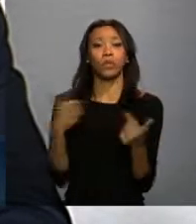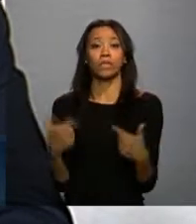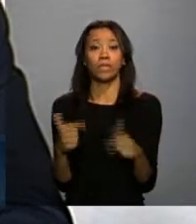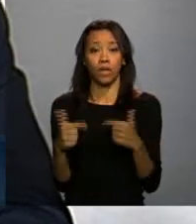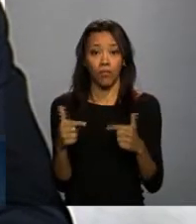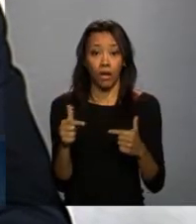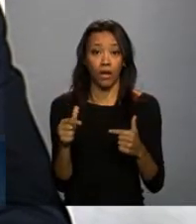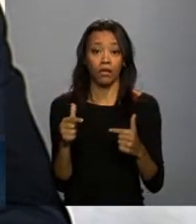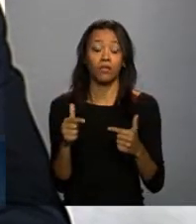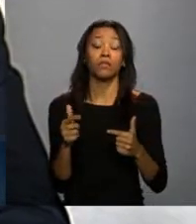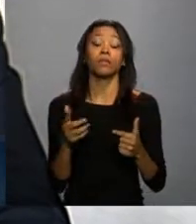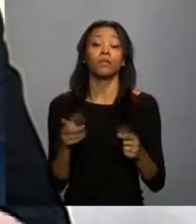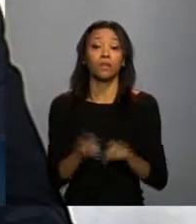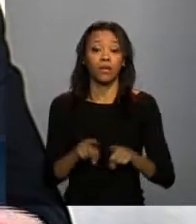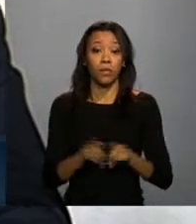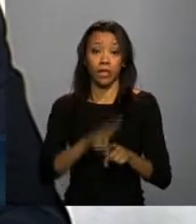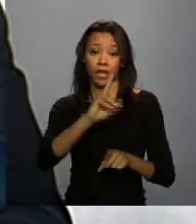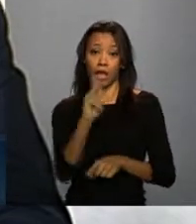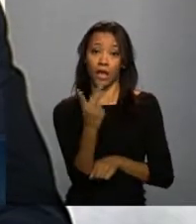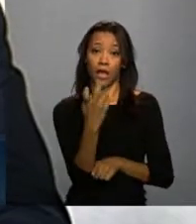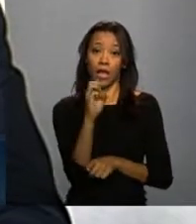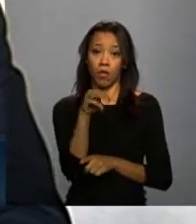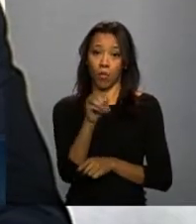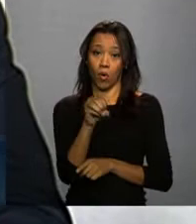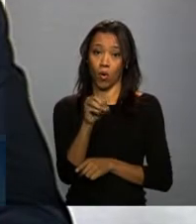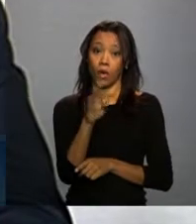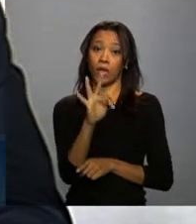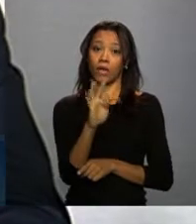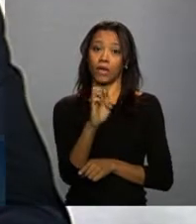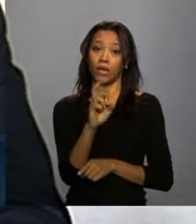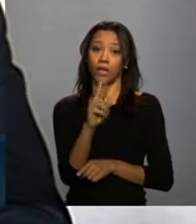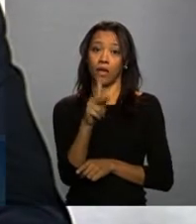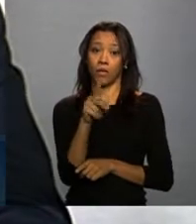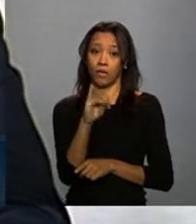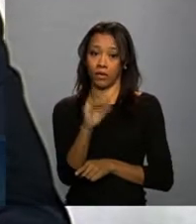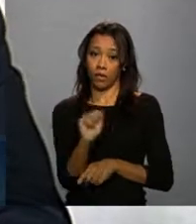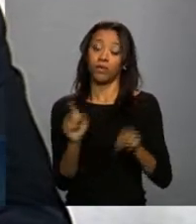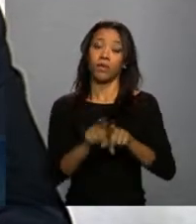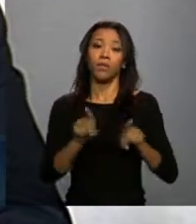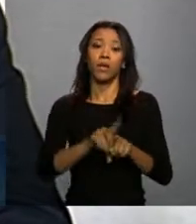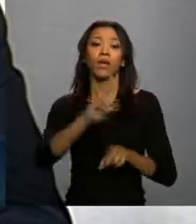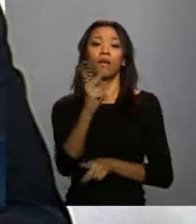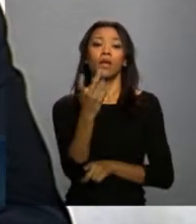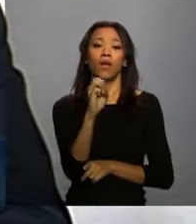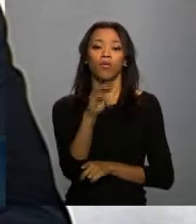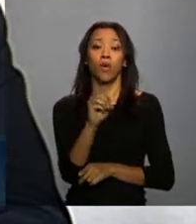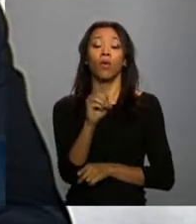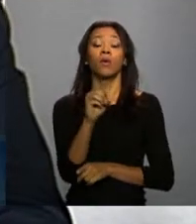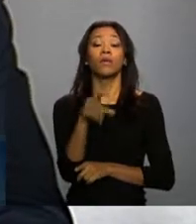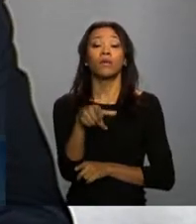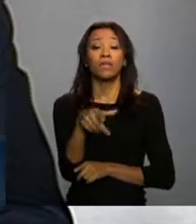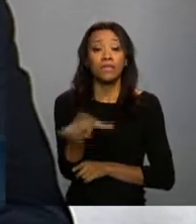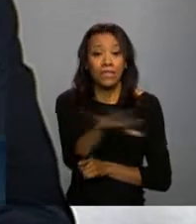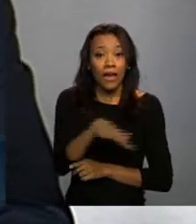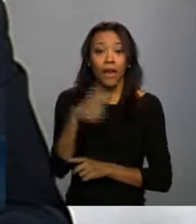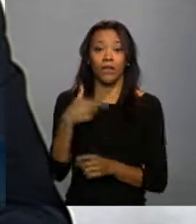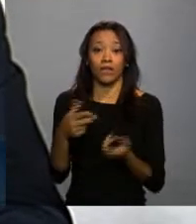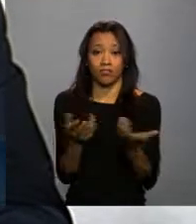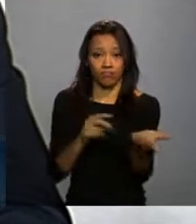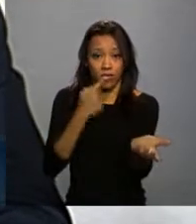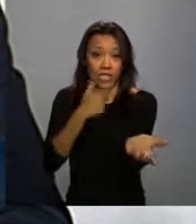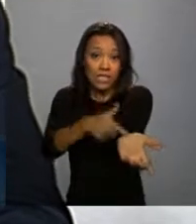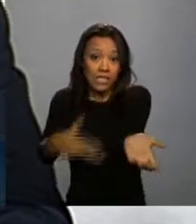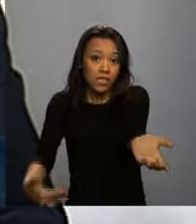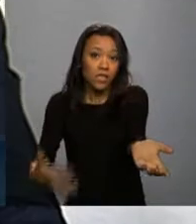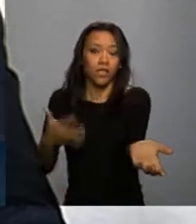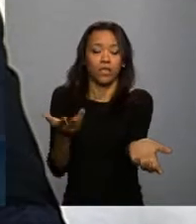de atenção, tanto na hemoterapia como na hematologia, mas também para nós que temos a responsabilidade de coordenar o sistema e a política de